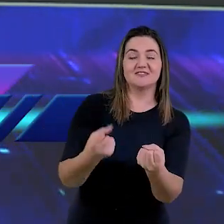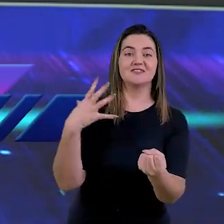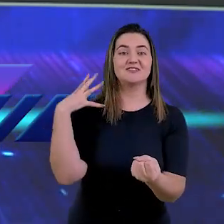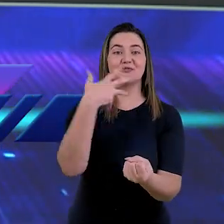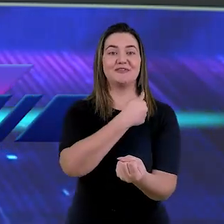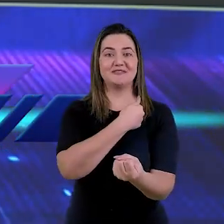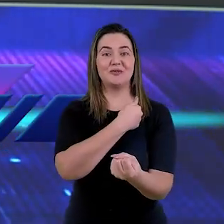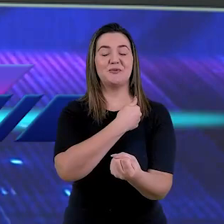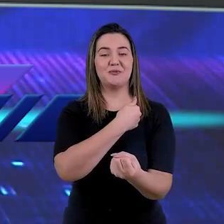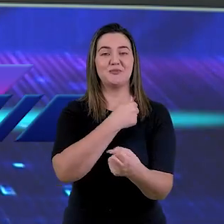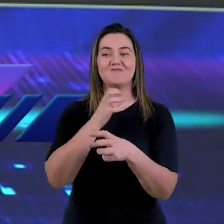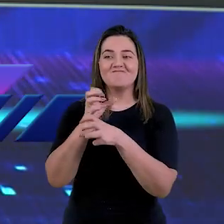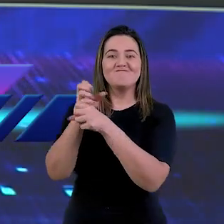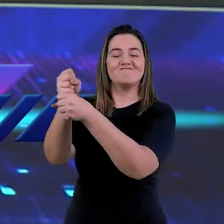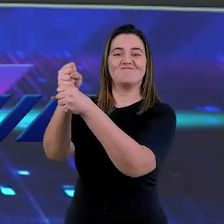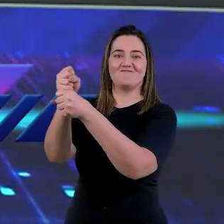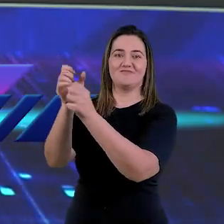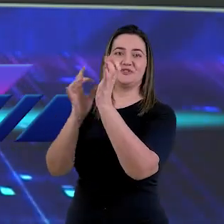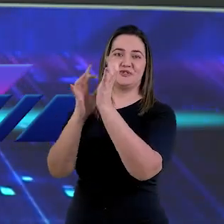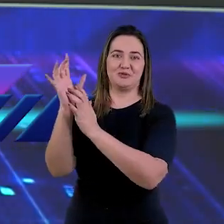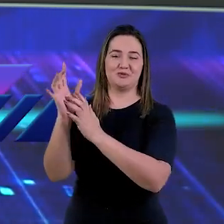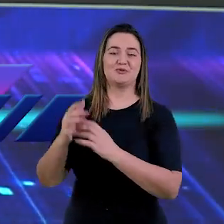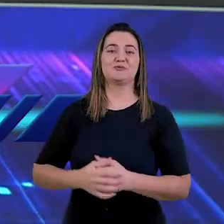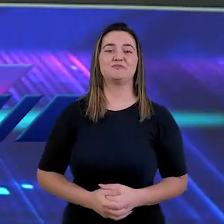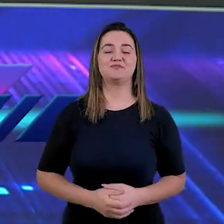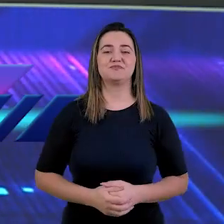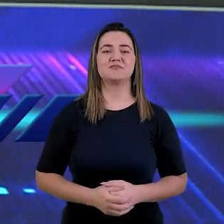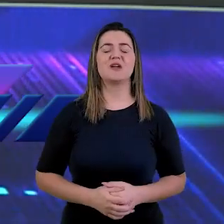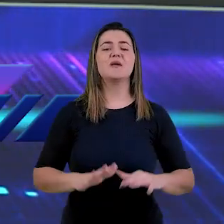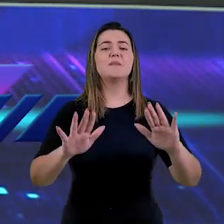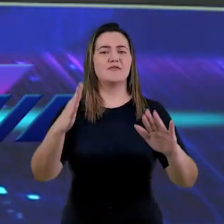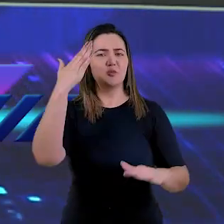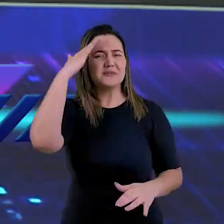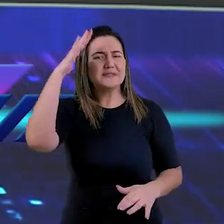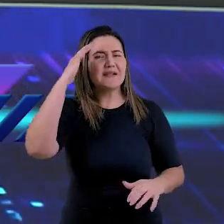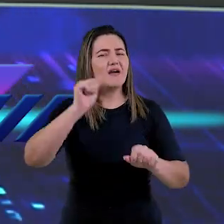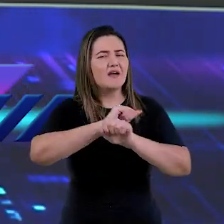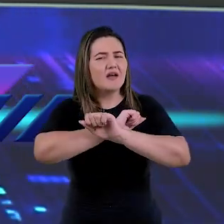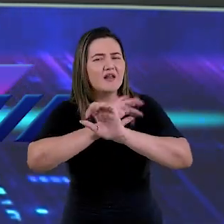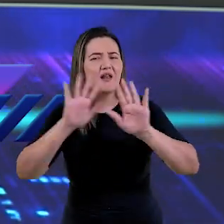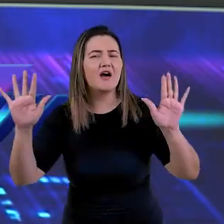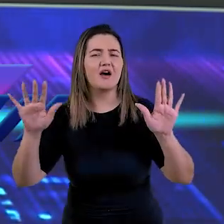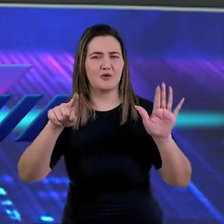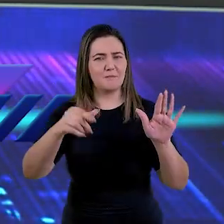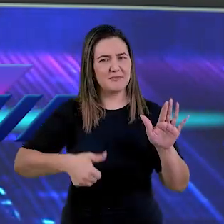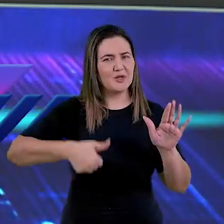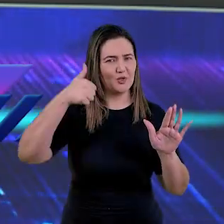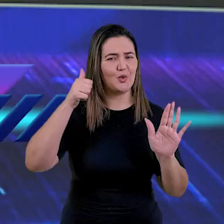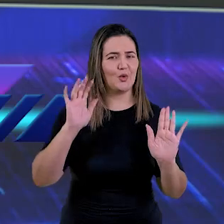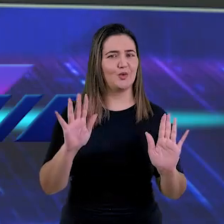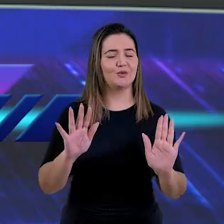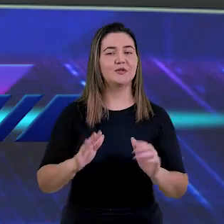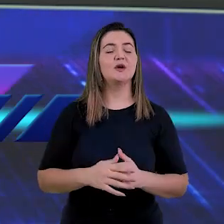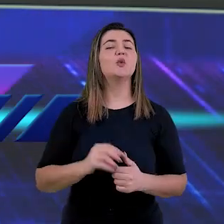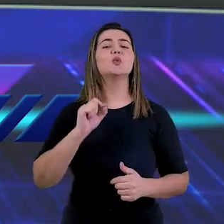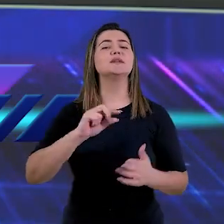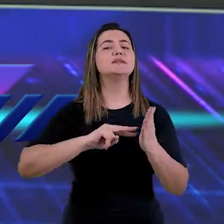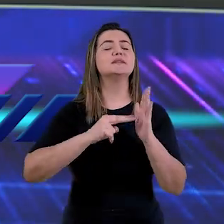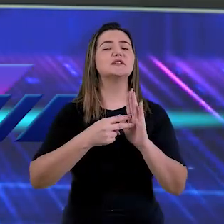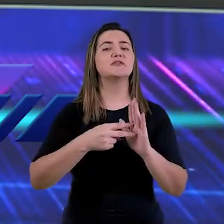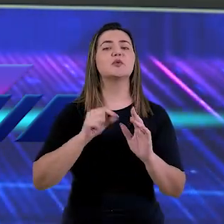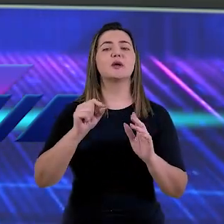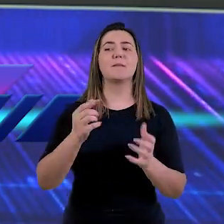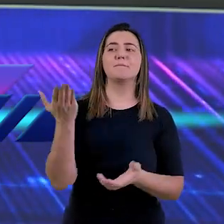salvação em Cristo Jesus. Agora, vamos tentar compreender isso melhor. É importante entendermos